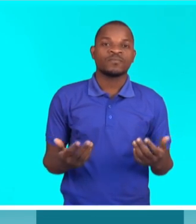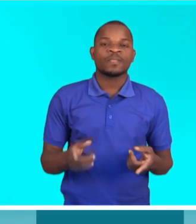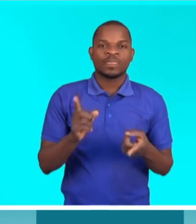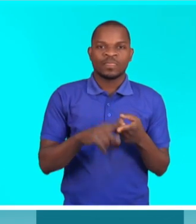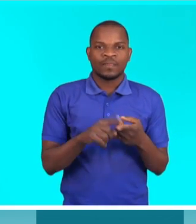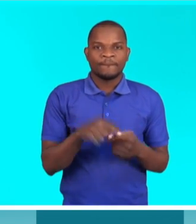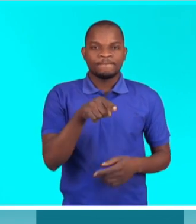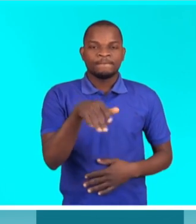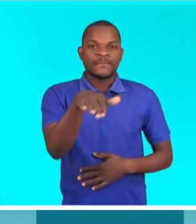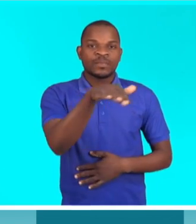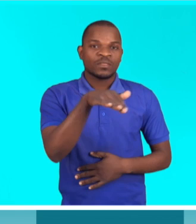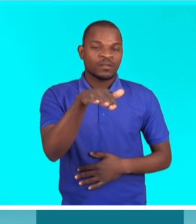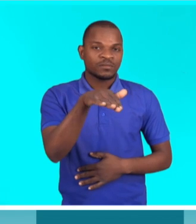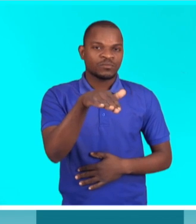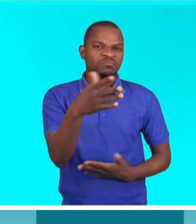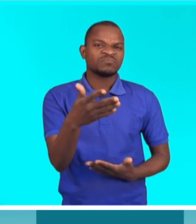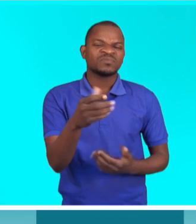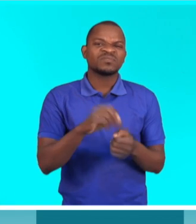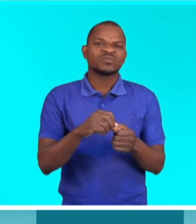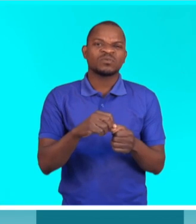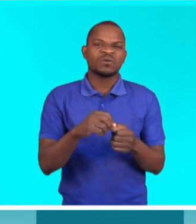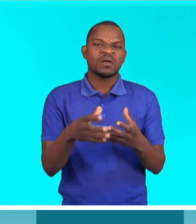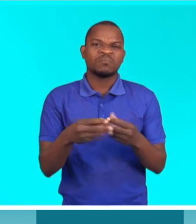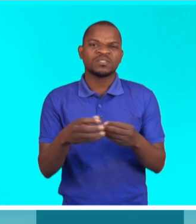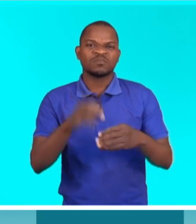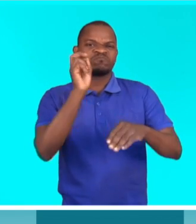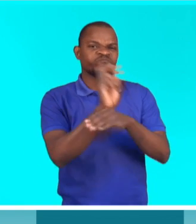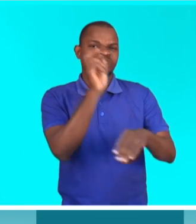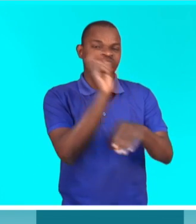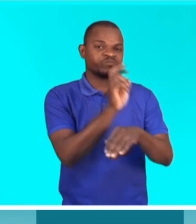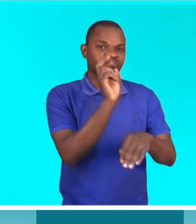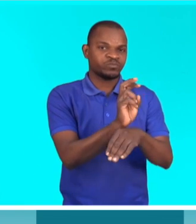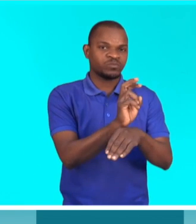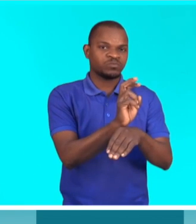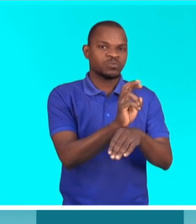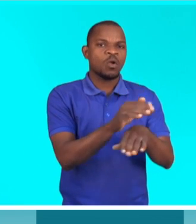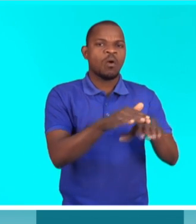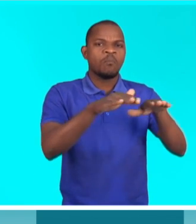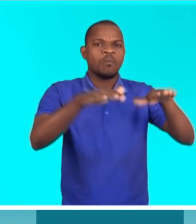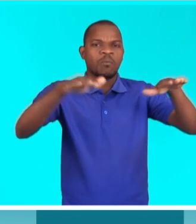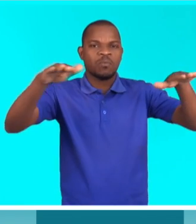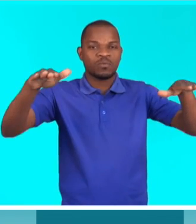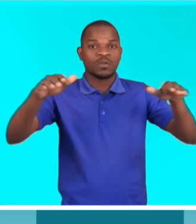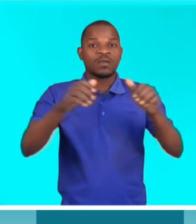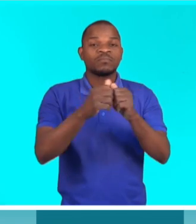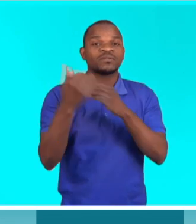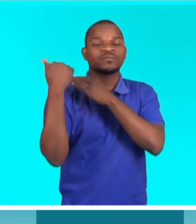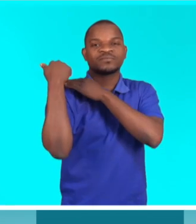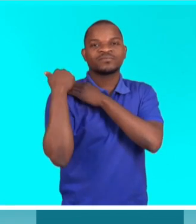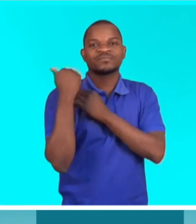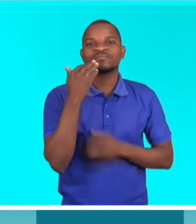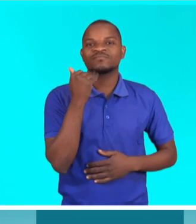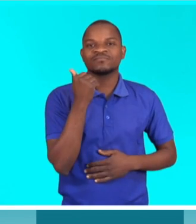Essa a área do armazenamento, mas pertence à área administrativa. Nós fazemos o